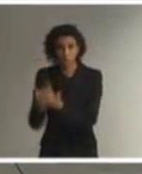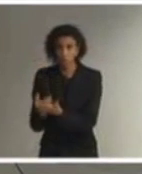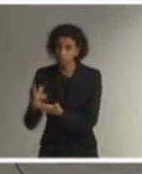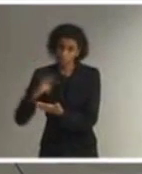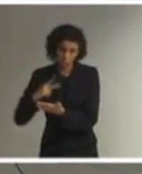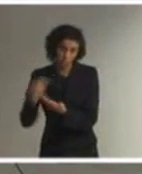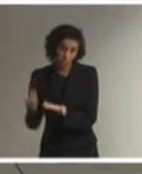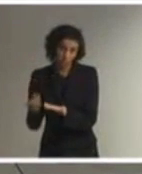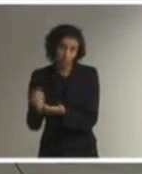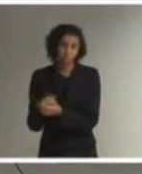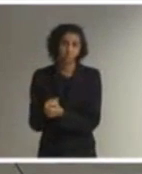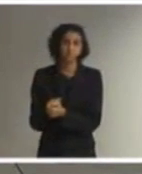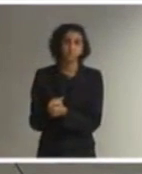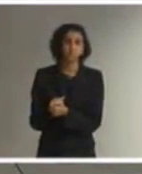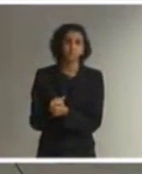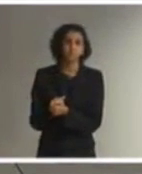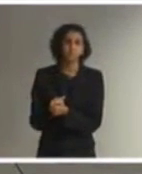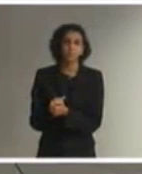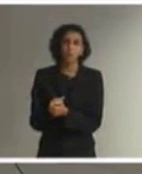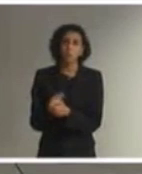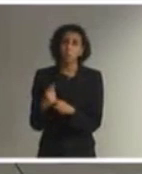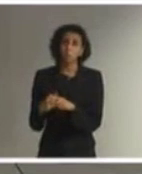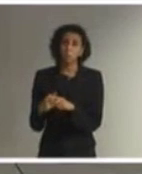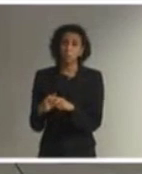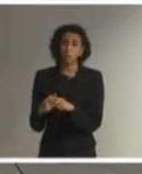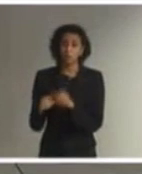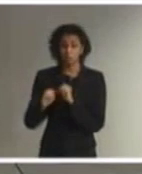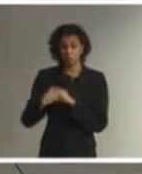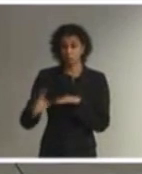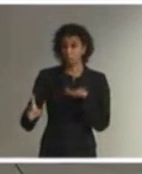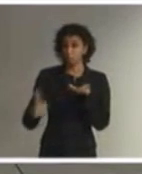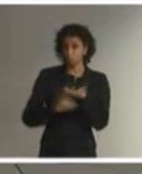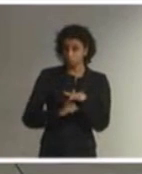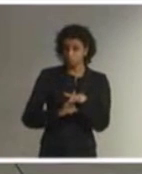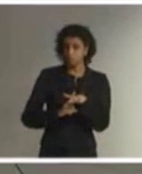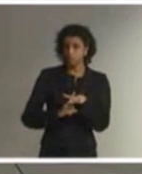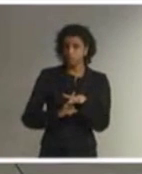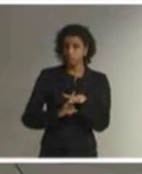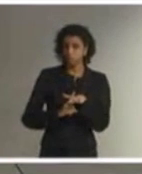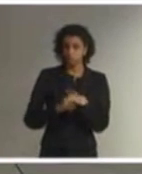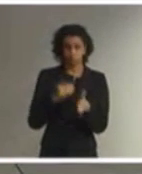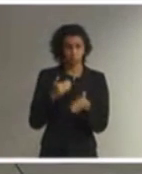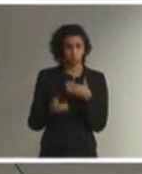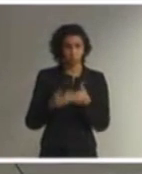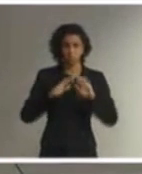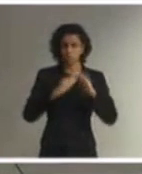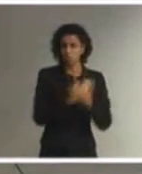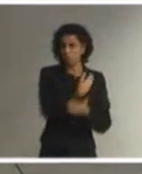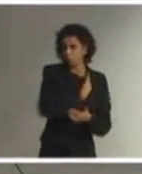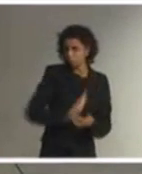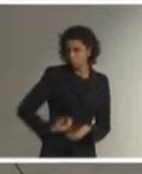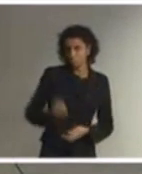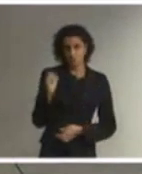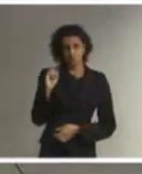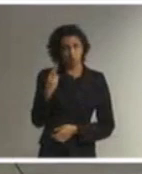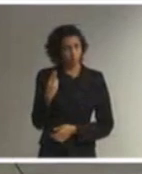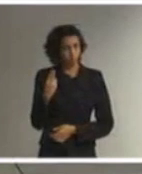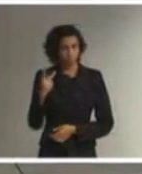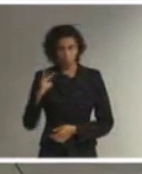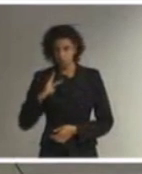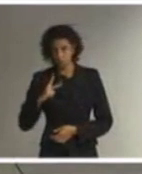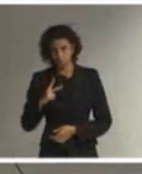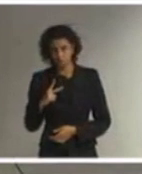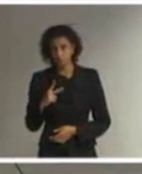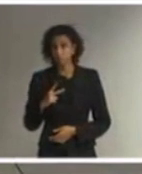escola particular, porque a obrigação da educação inclusiva, ela é tanto do ensino público como do ensino privado,